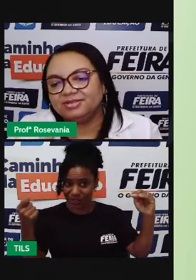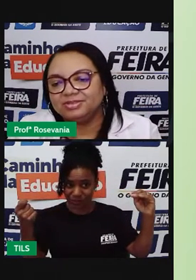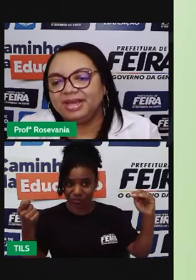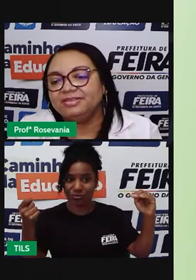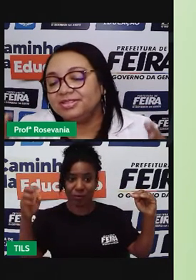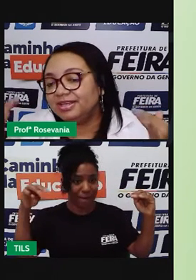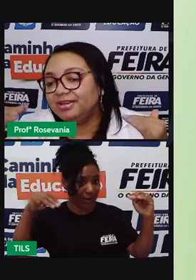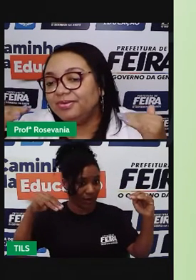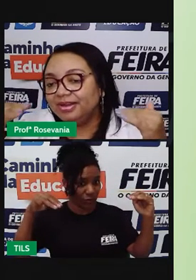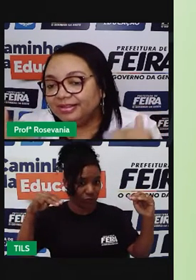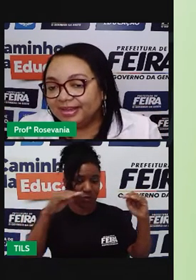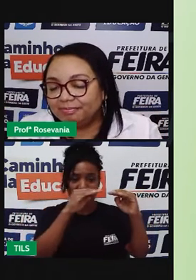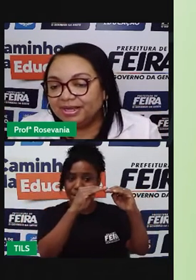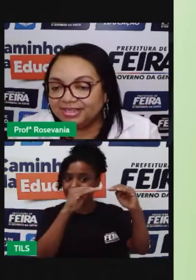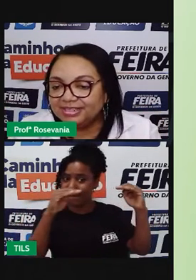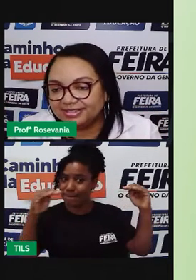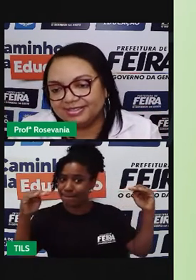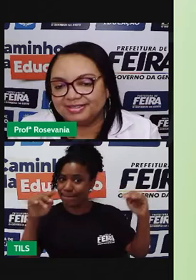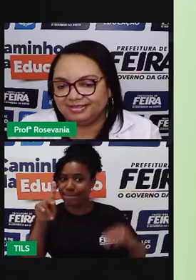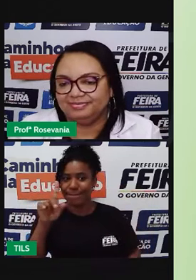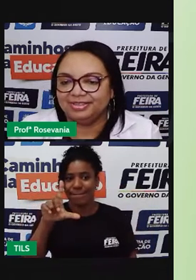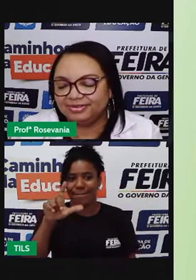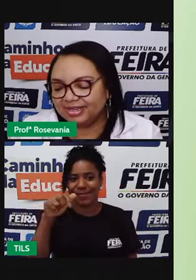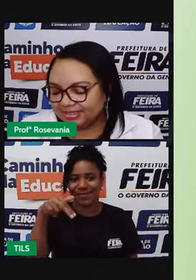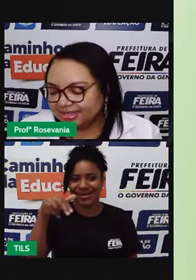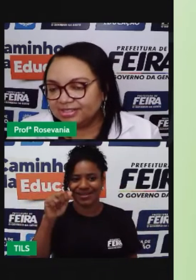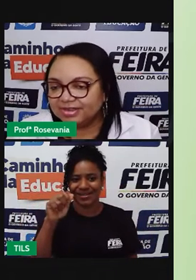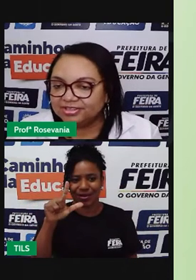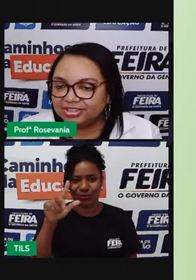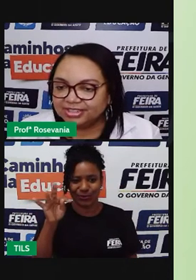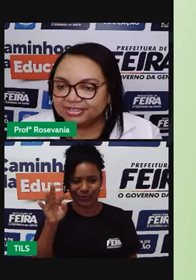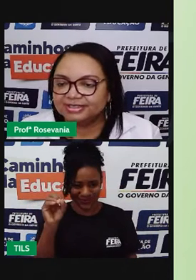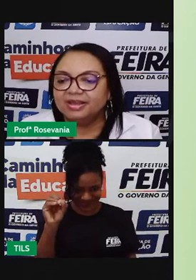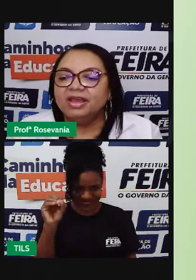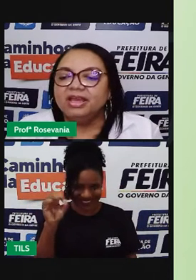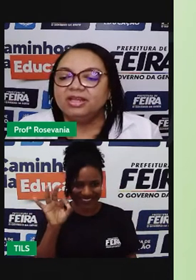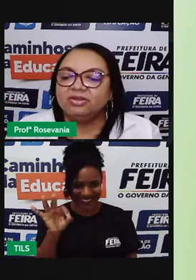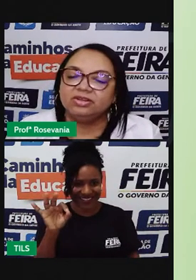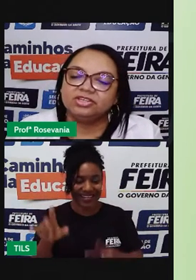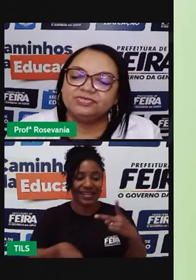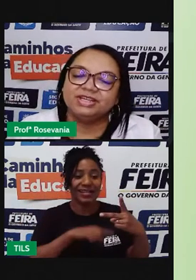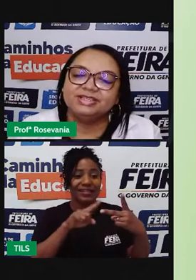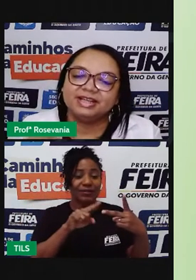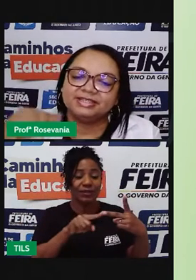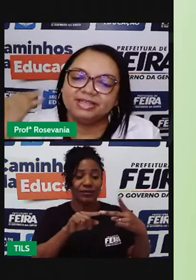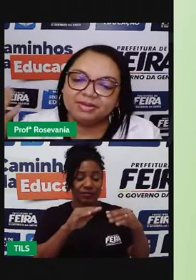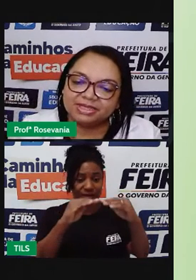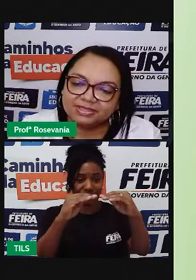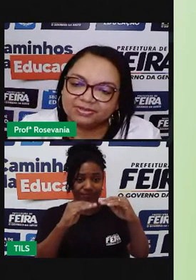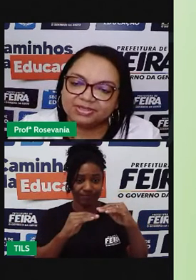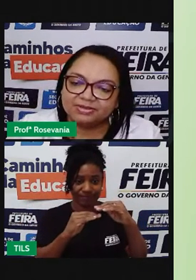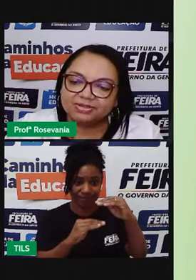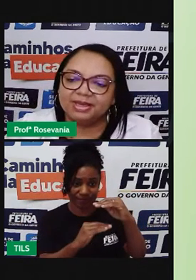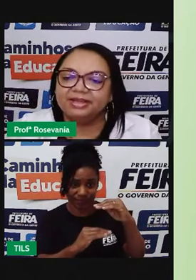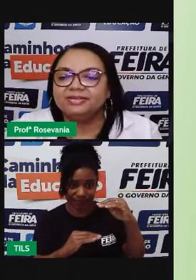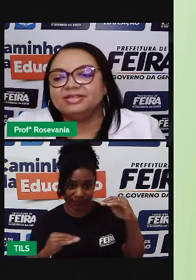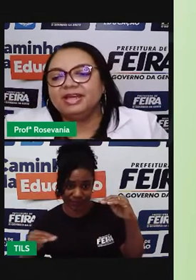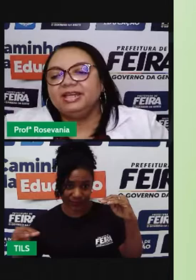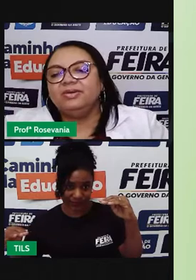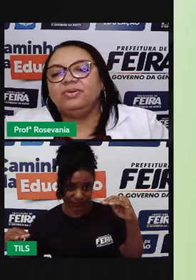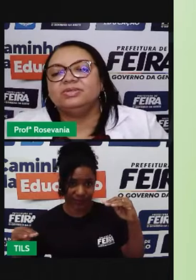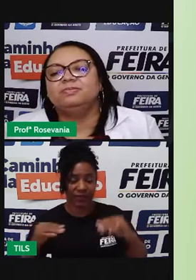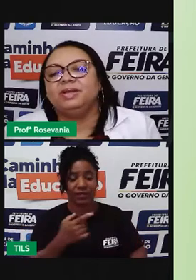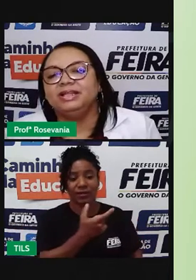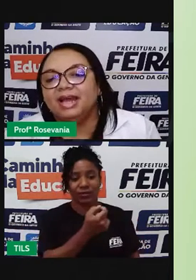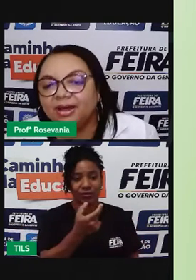metros, seriam planícies, viu? Essas áreas verdinhas. E tudo que tivesse acima desses 200 metros,